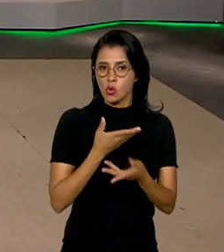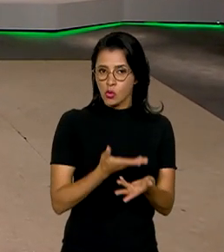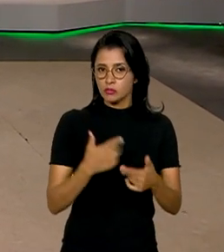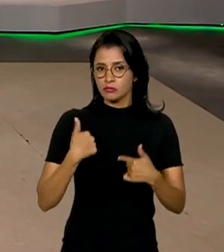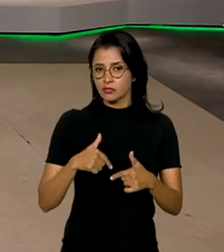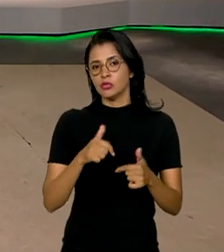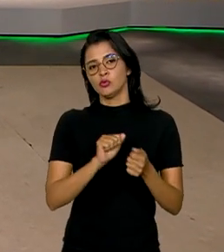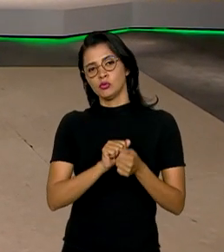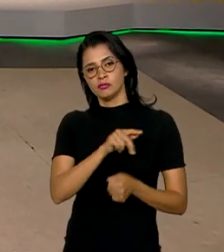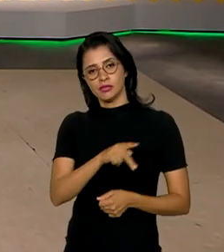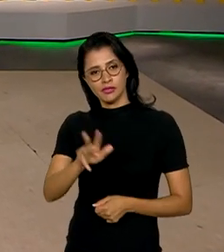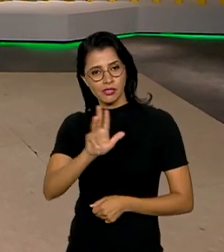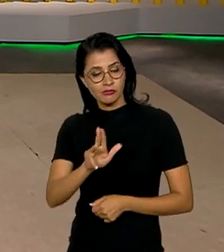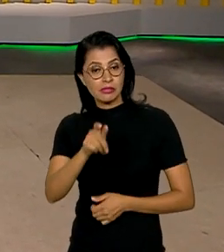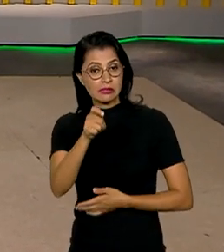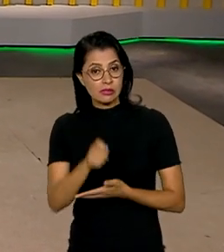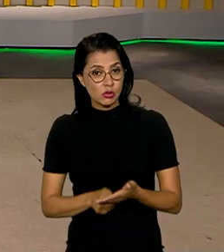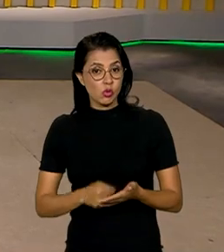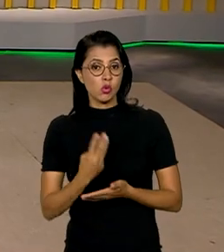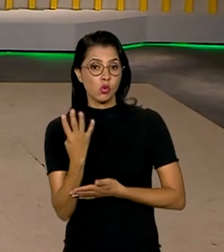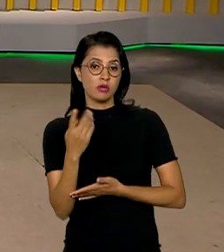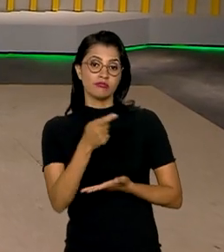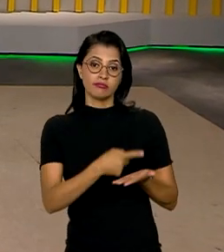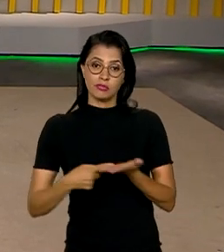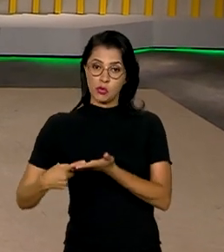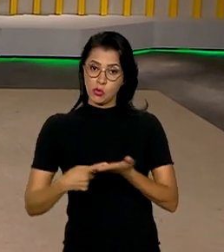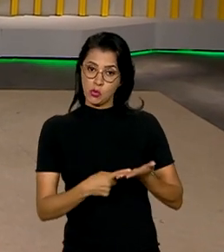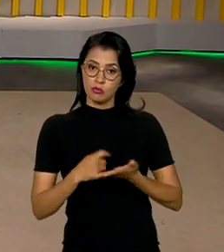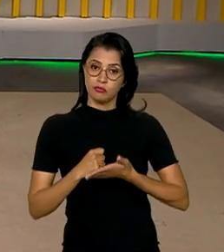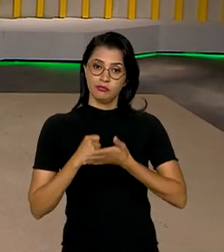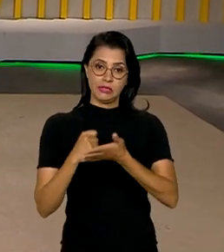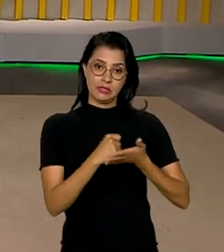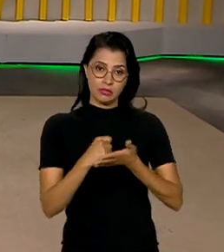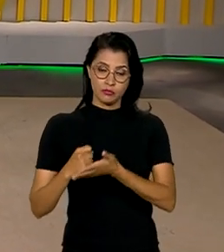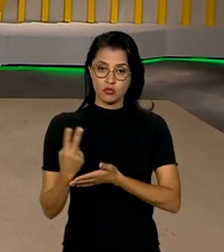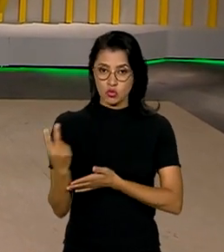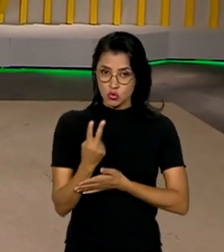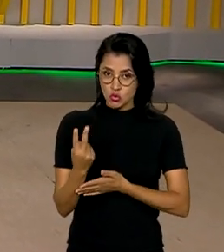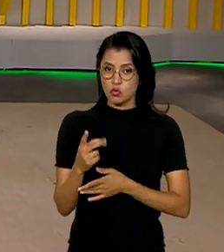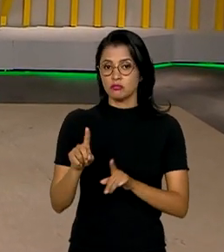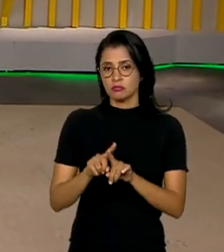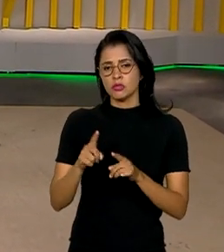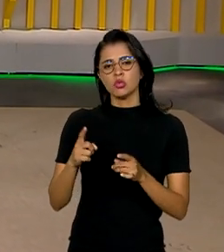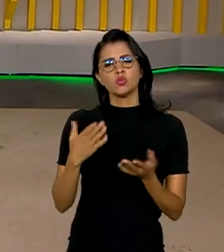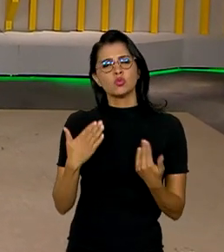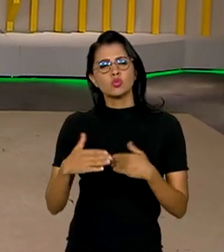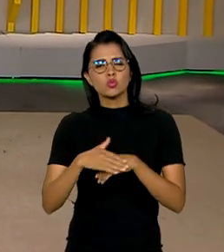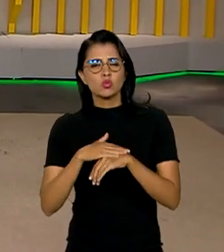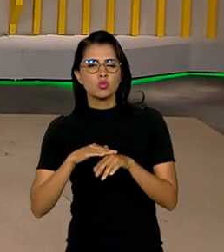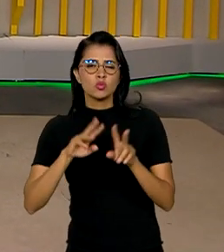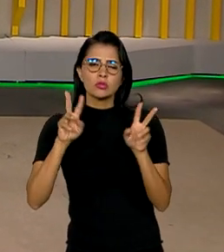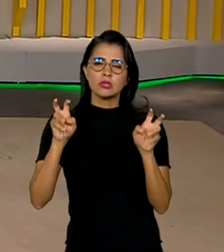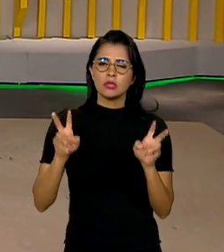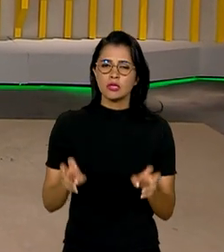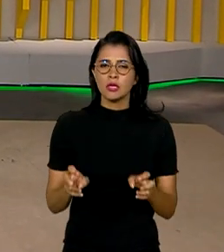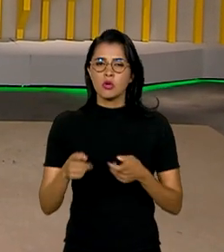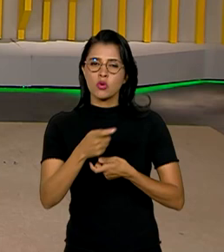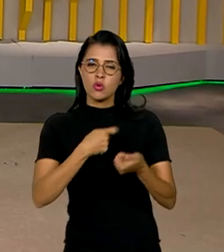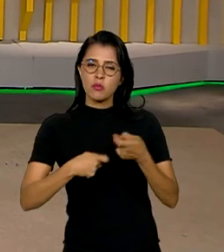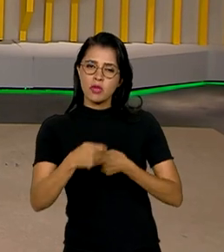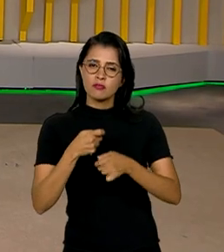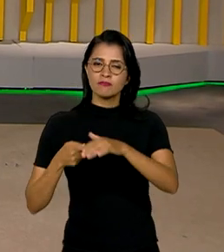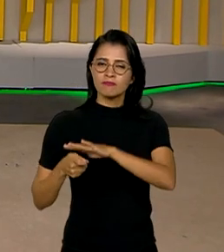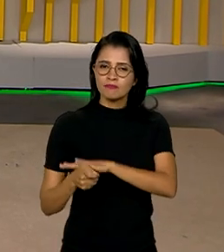o presidente Lula e assinou quatro acordos de cooperação. Os dois governantes também conversaram sobre temas como comércio,